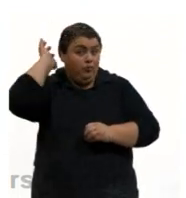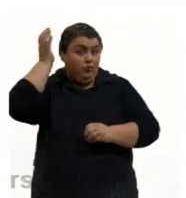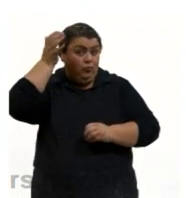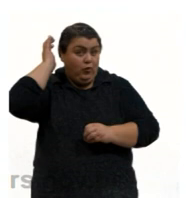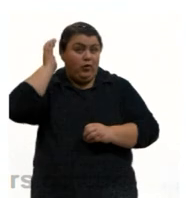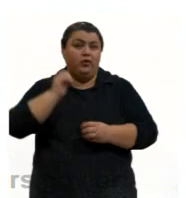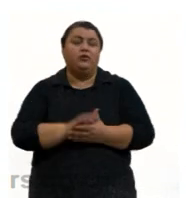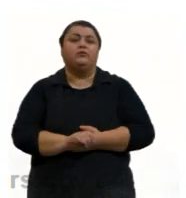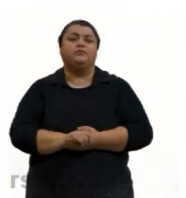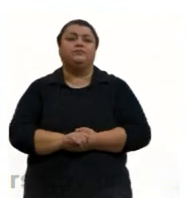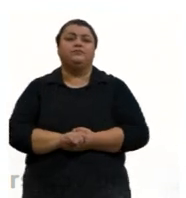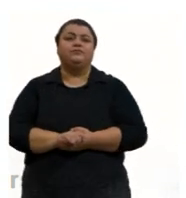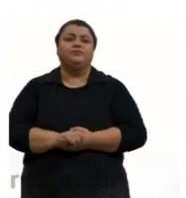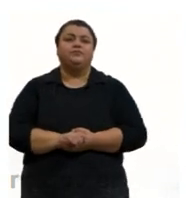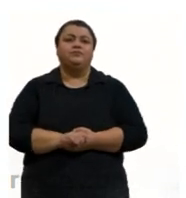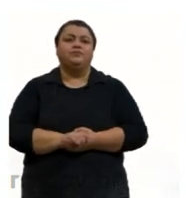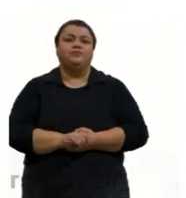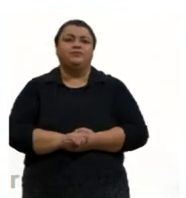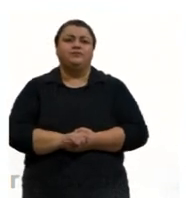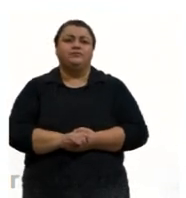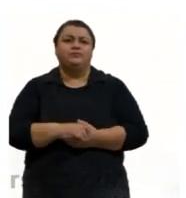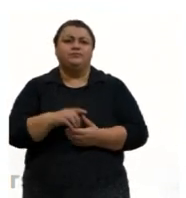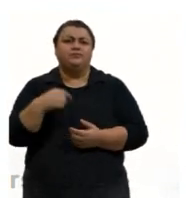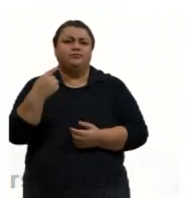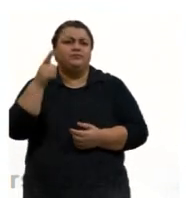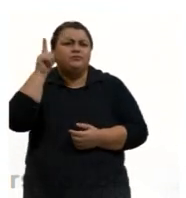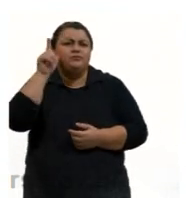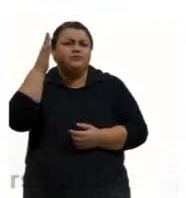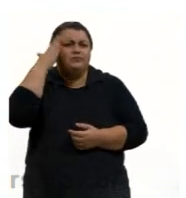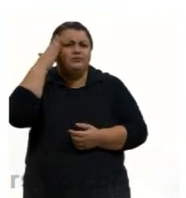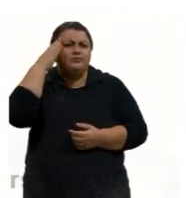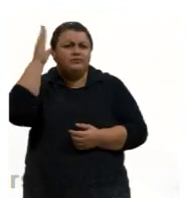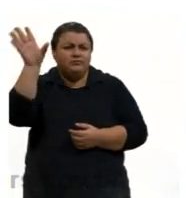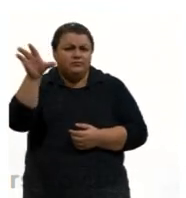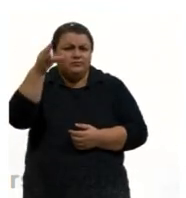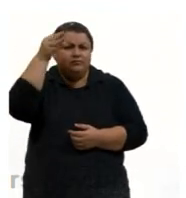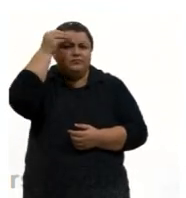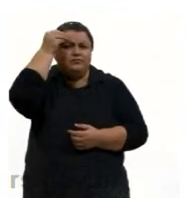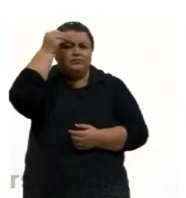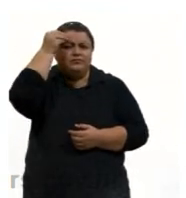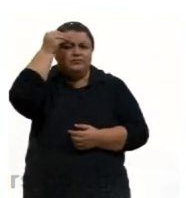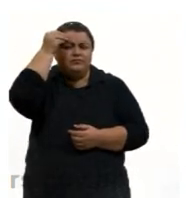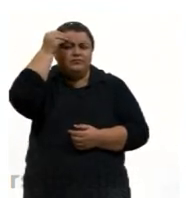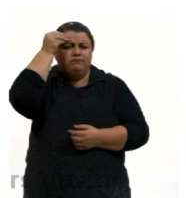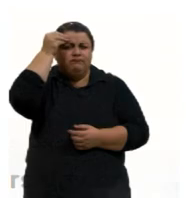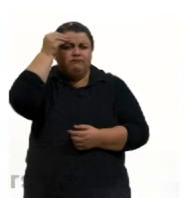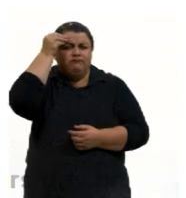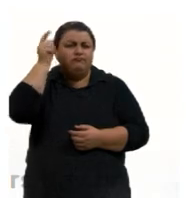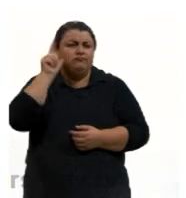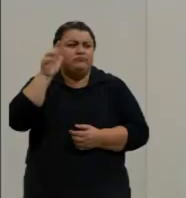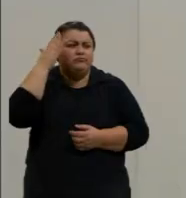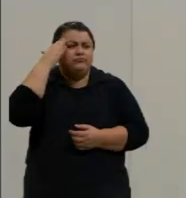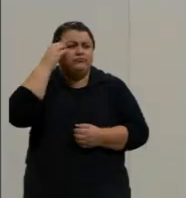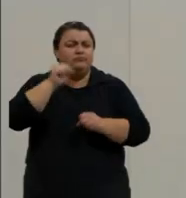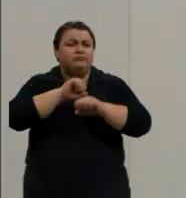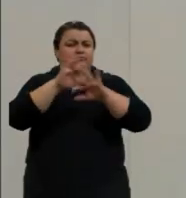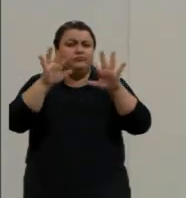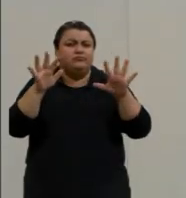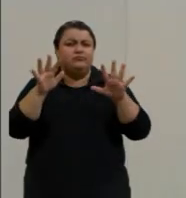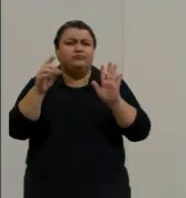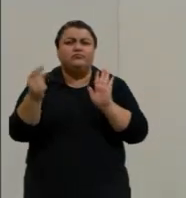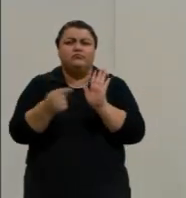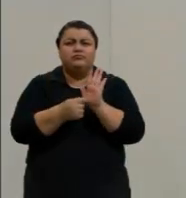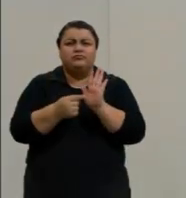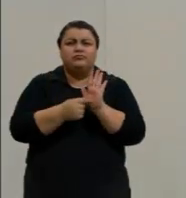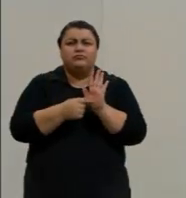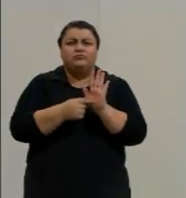Certo? Para a gente conseguir memorizar, né, entender melhor esse conceito de evolução, Então, eu trouxe